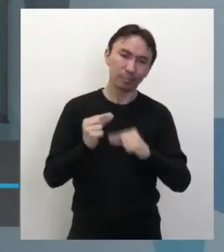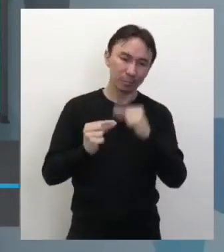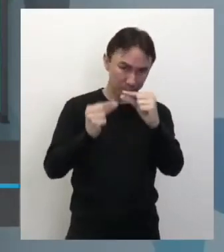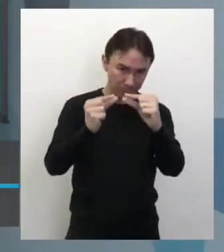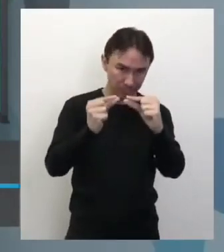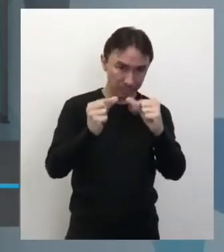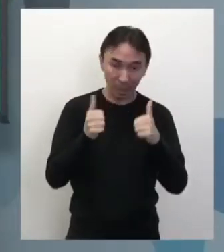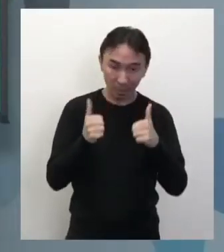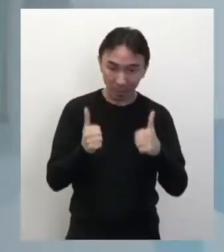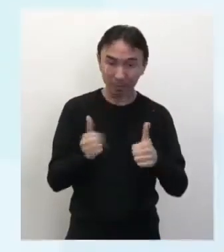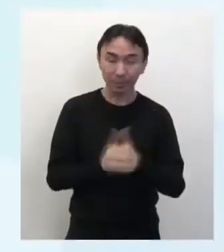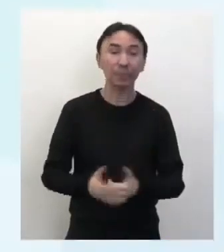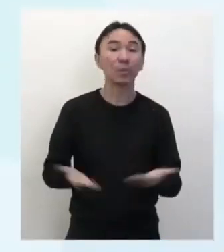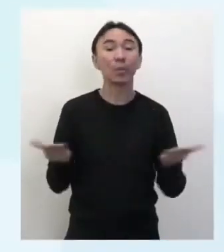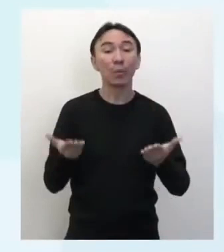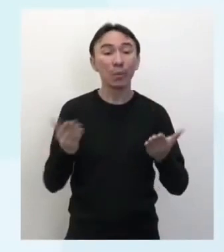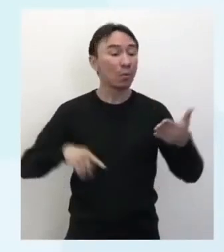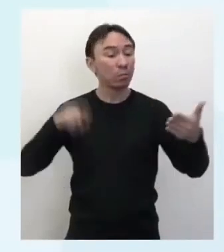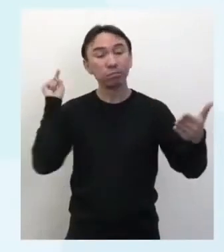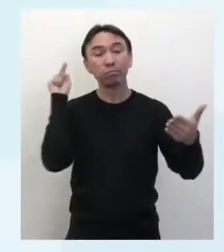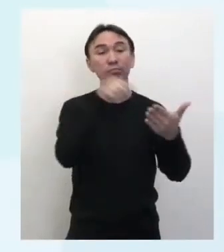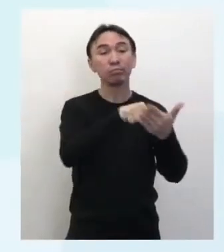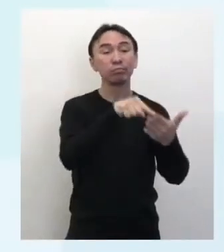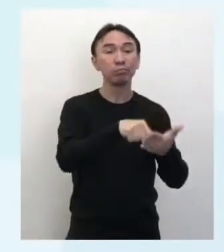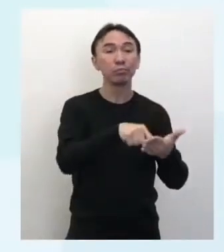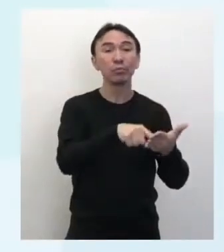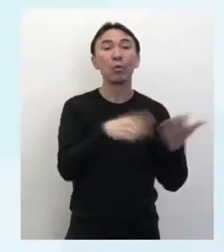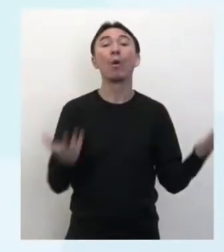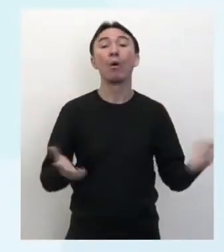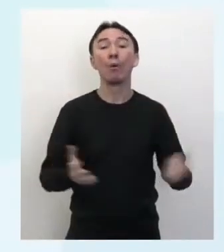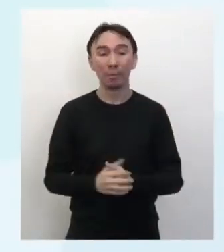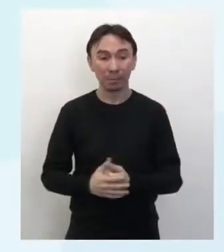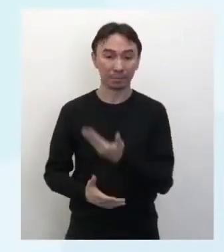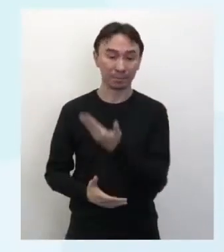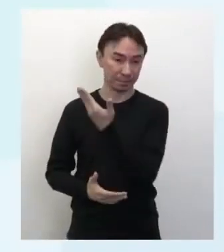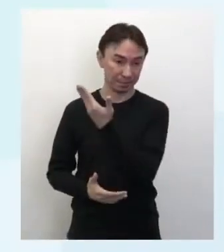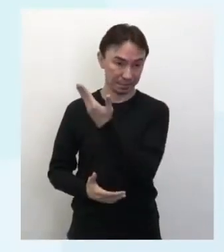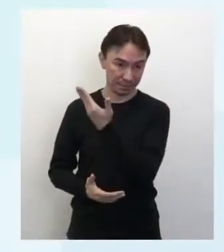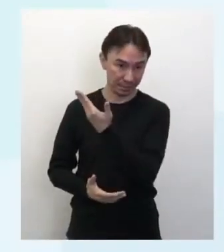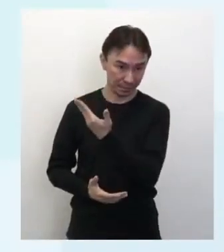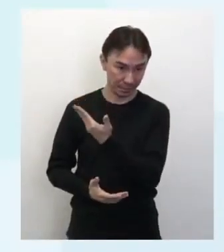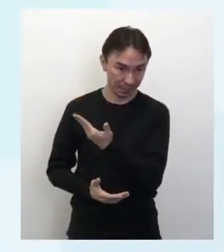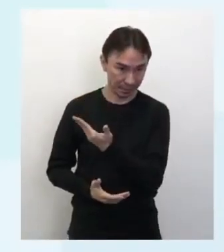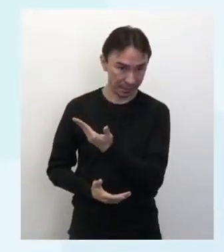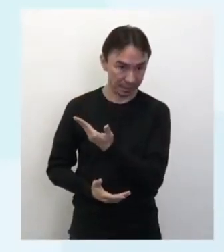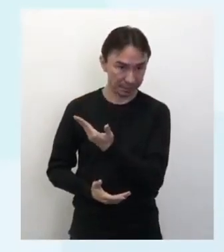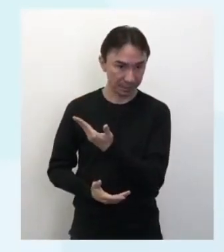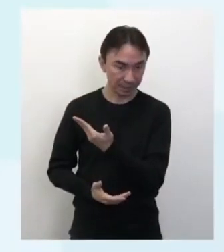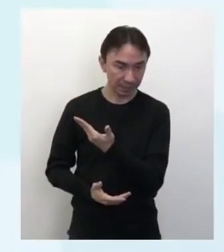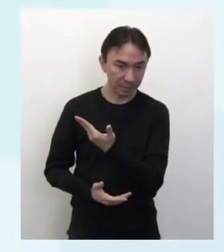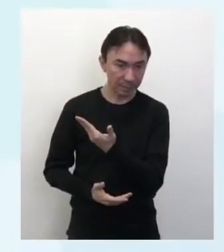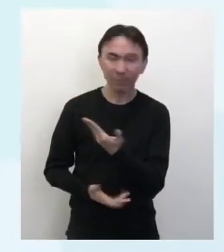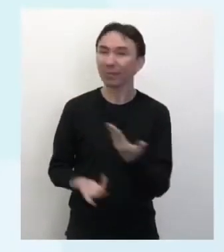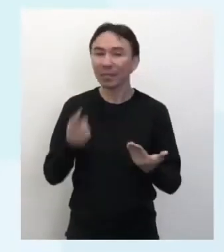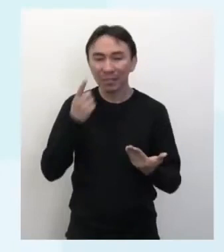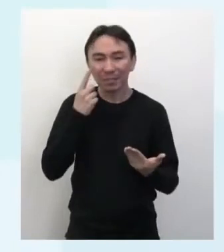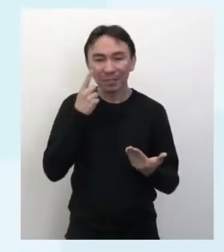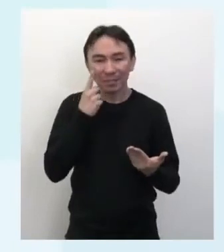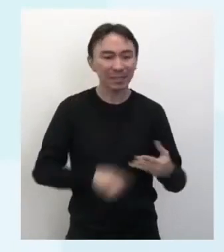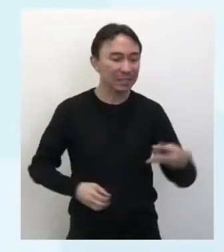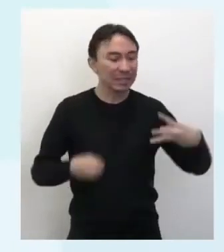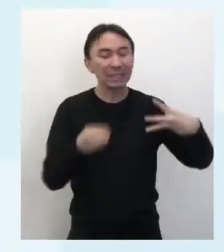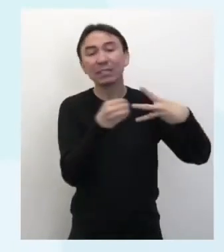qual que é o objetivo da aula aí? Tá aí na tela pra você, ó. Estudar o que é uma célula procarionte e o que é uma célula